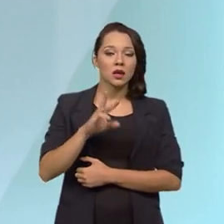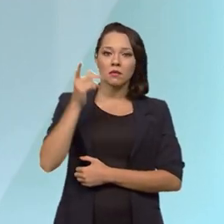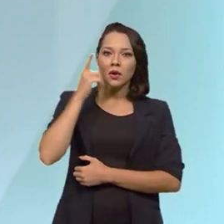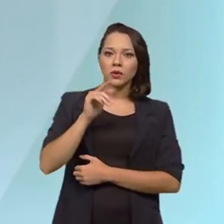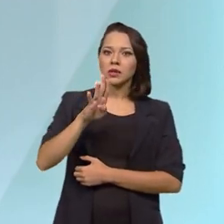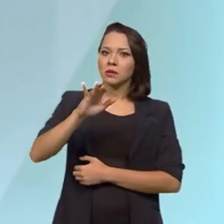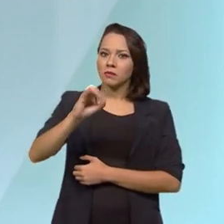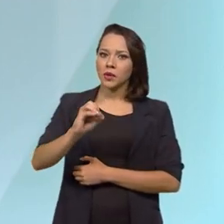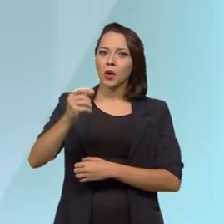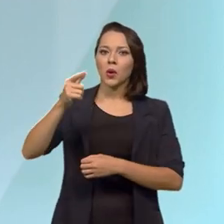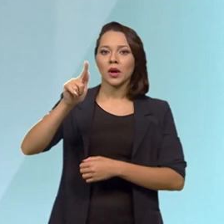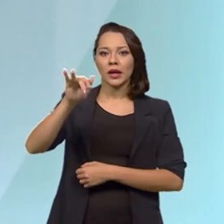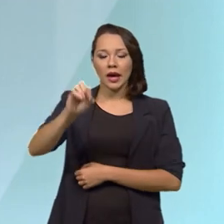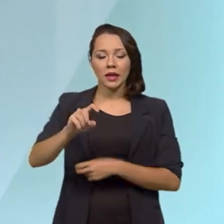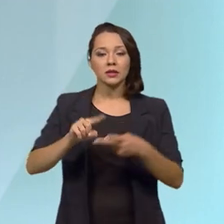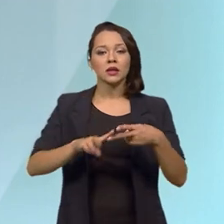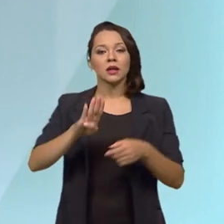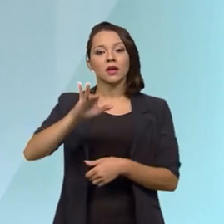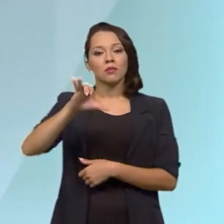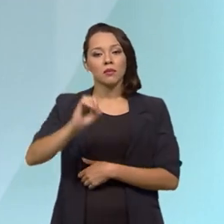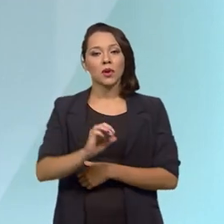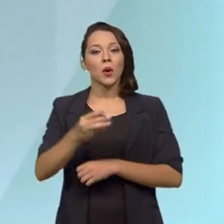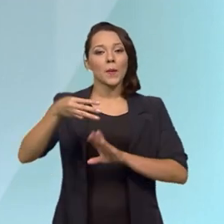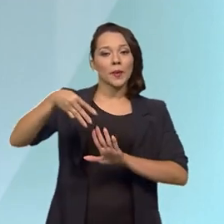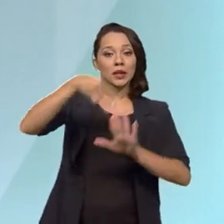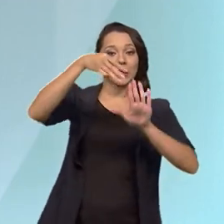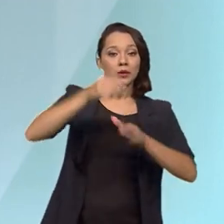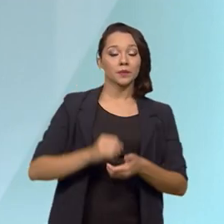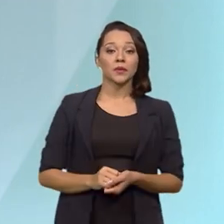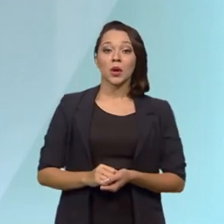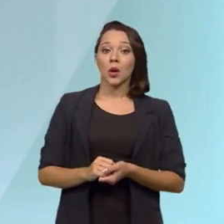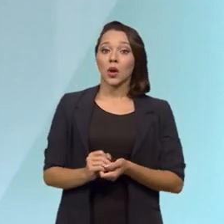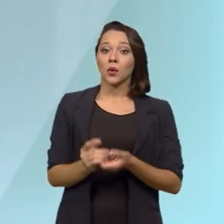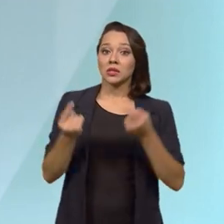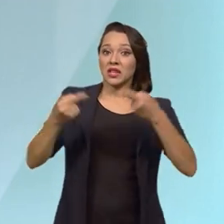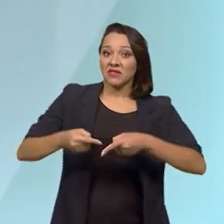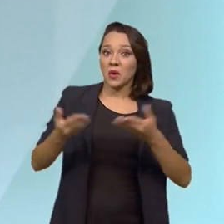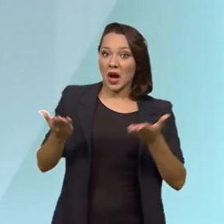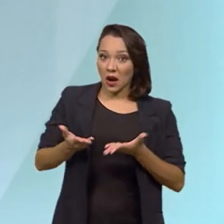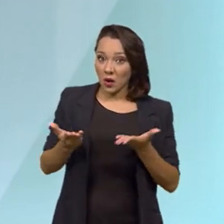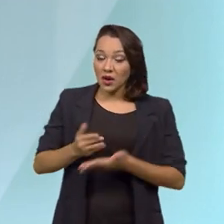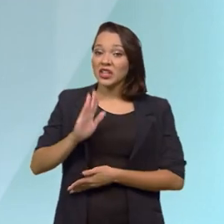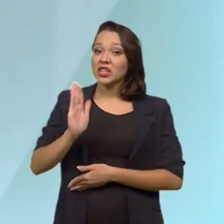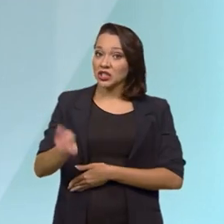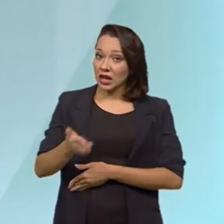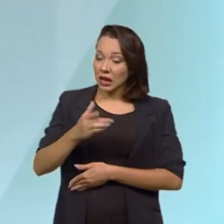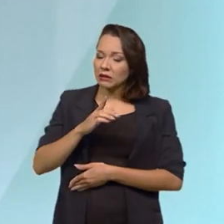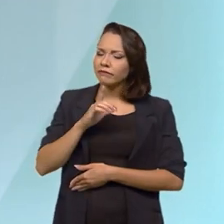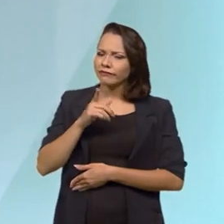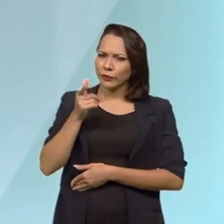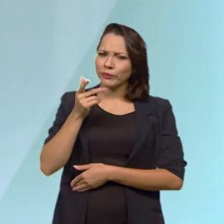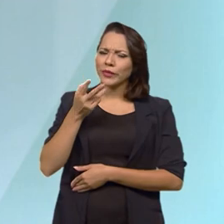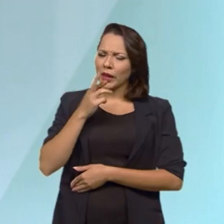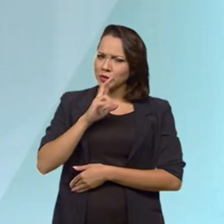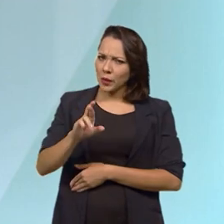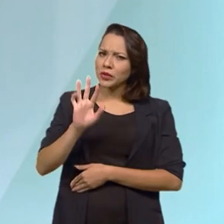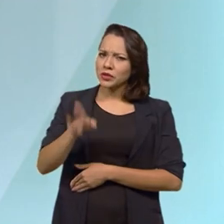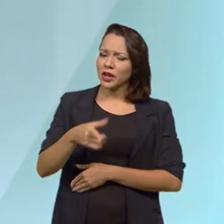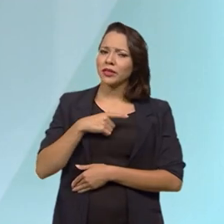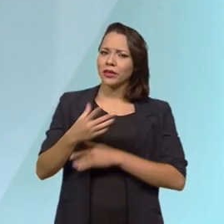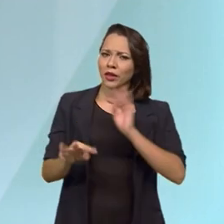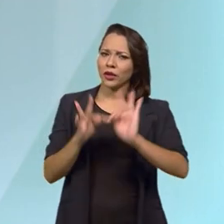biogás e biometano. Um desafio agora, o próximo desafio que já está solucionado por tecnologia